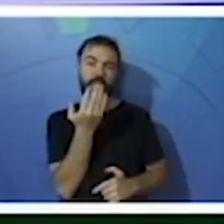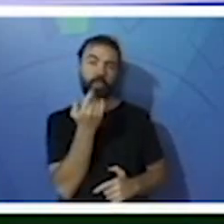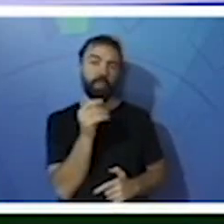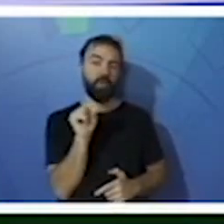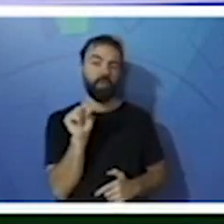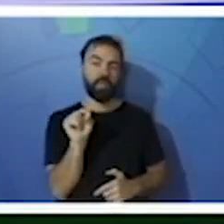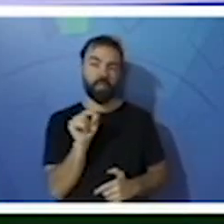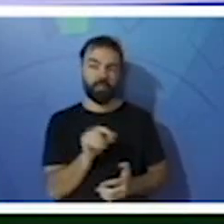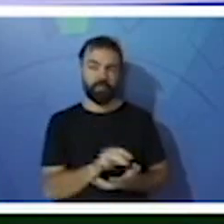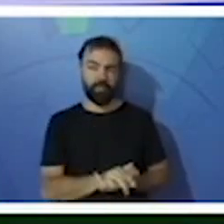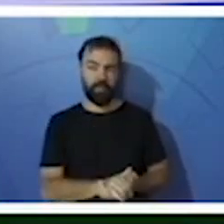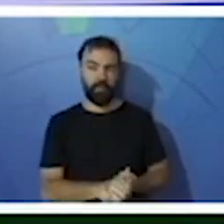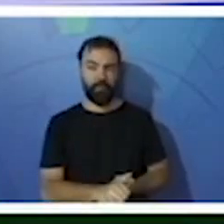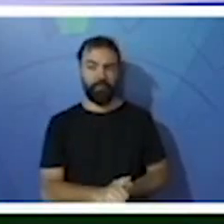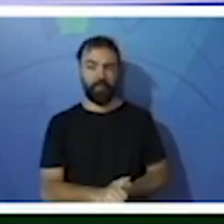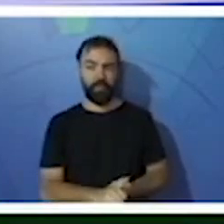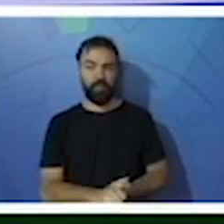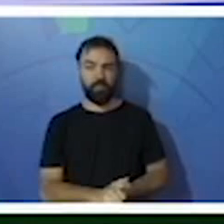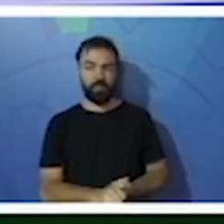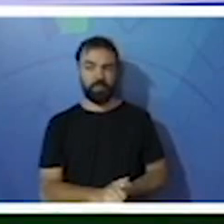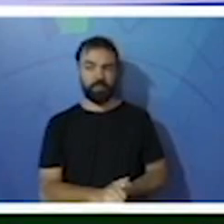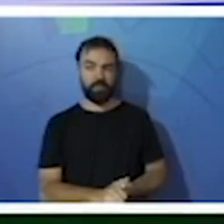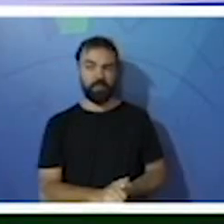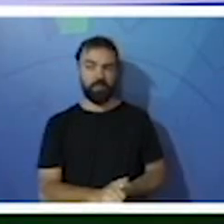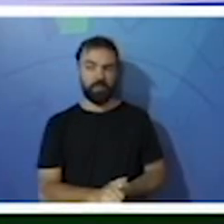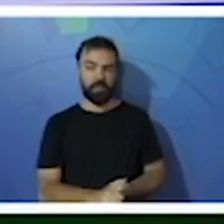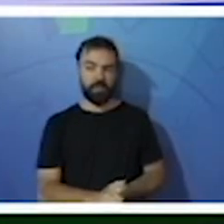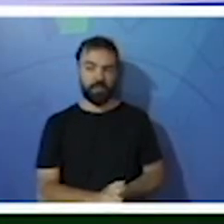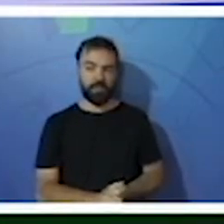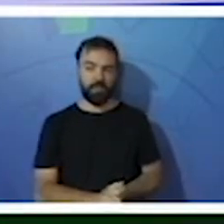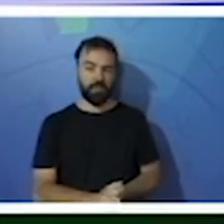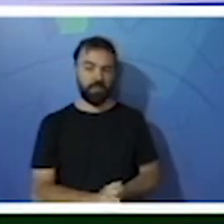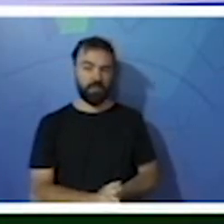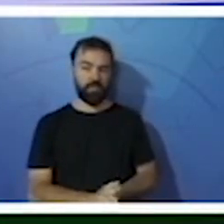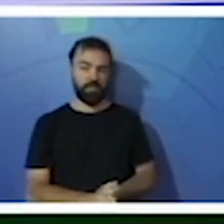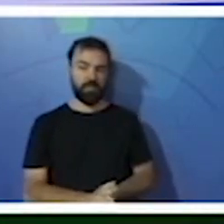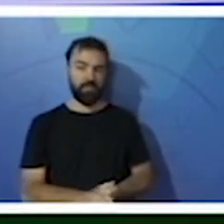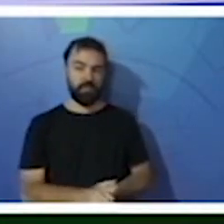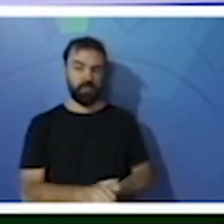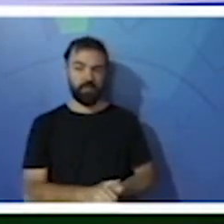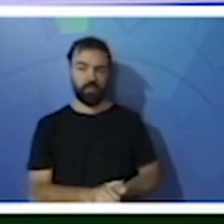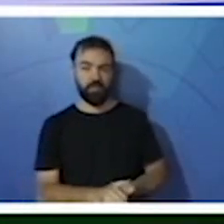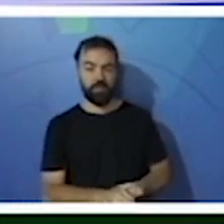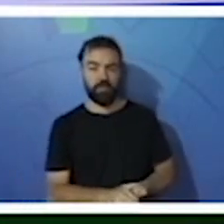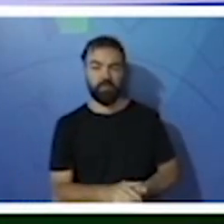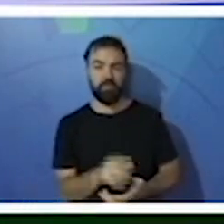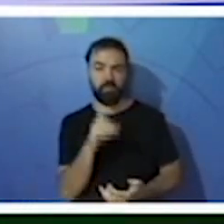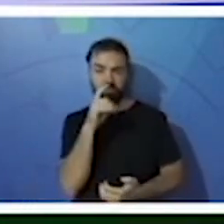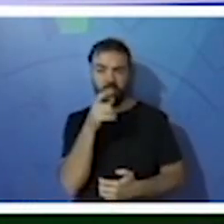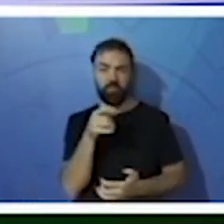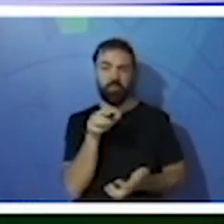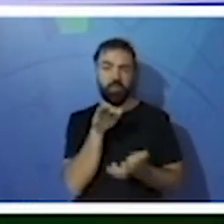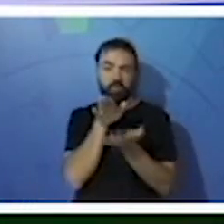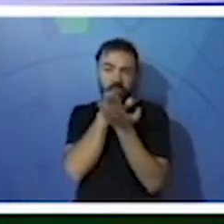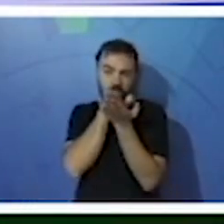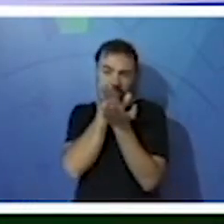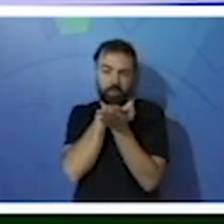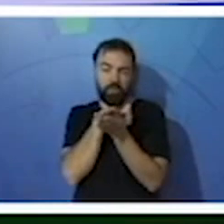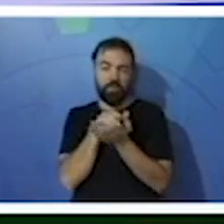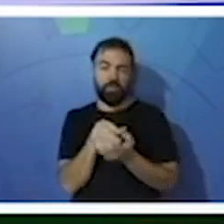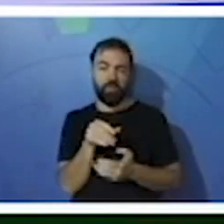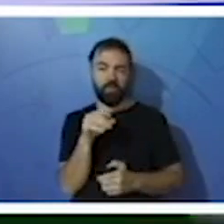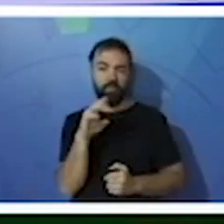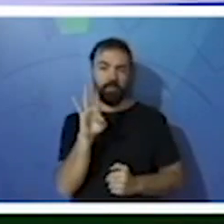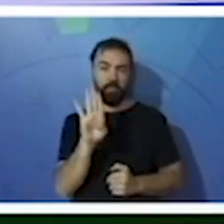alimento do pato? Lembrando lá como que é o bico do pato. O você acha? Ah,